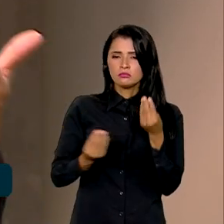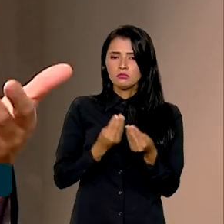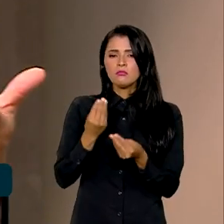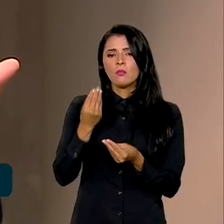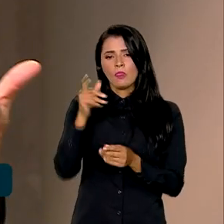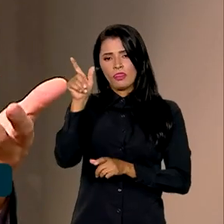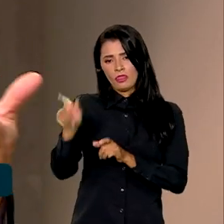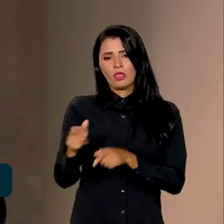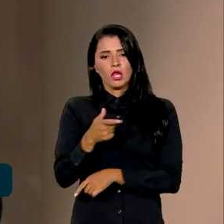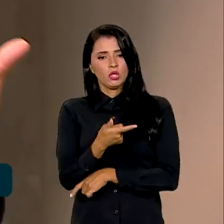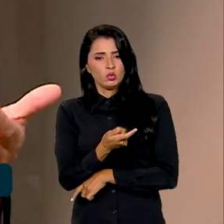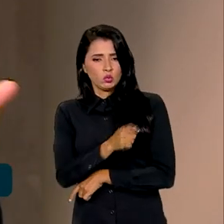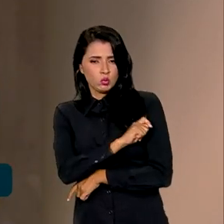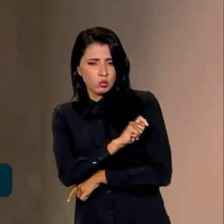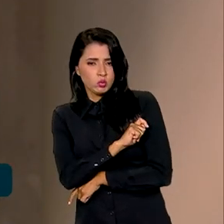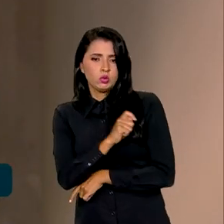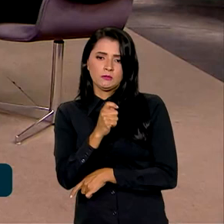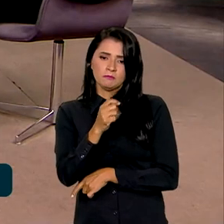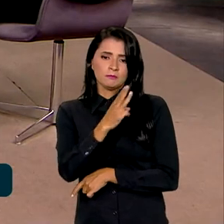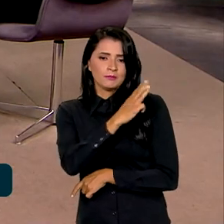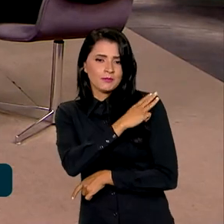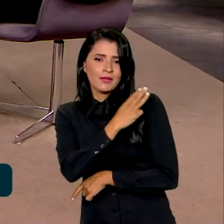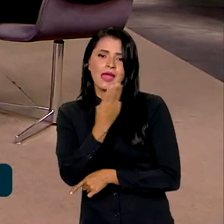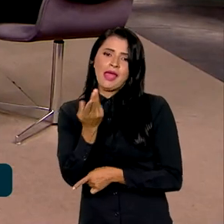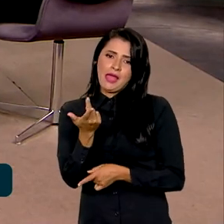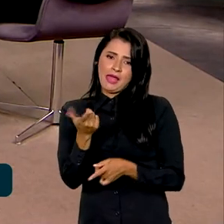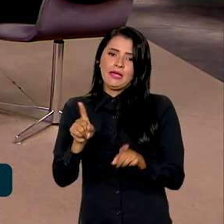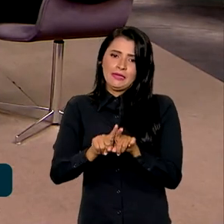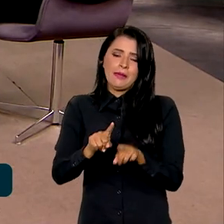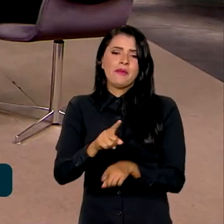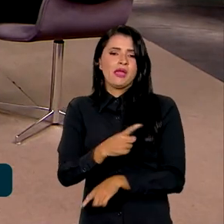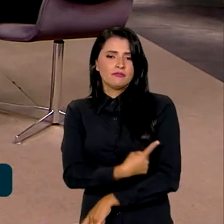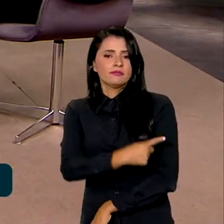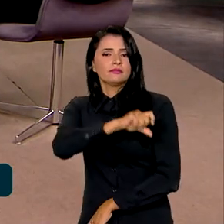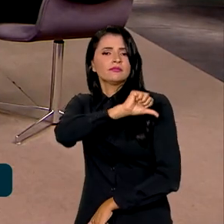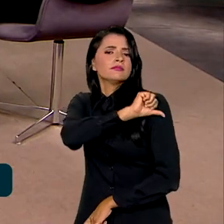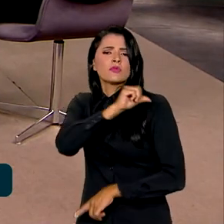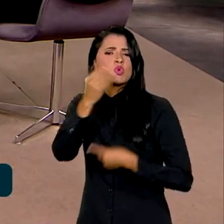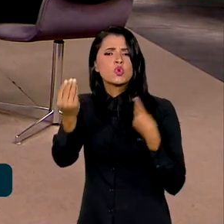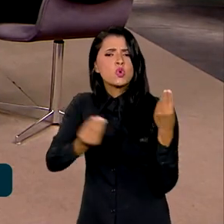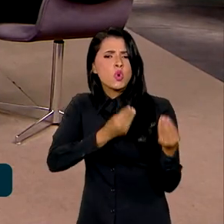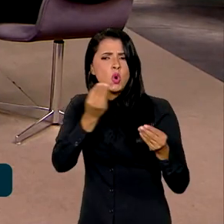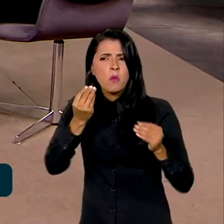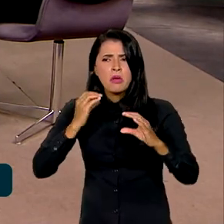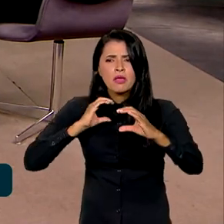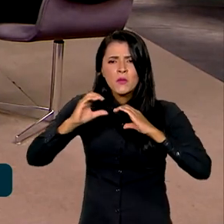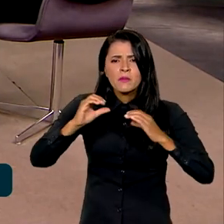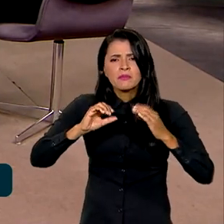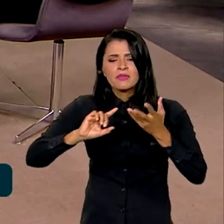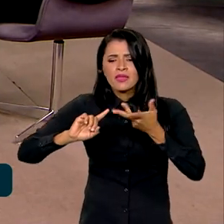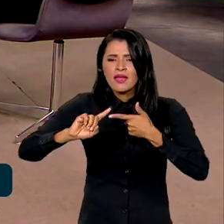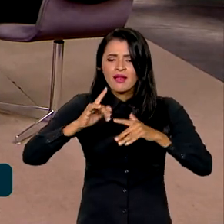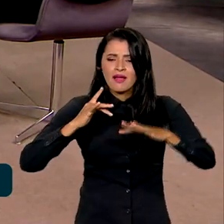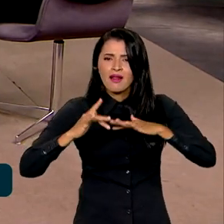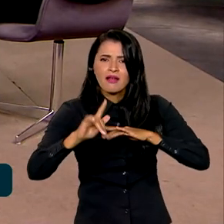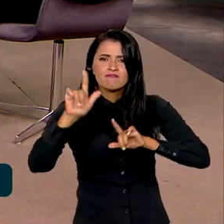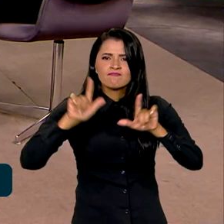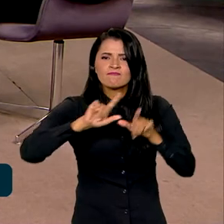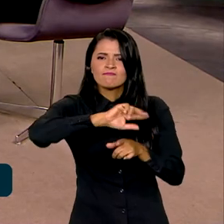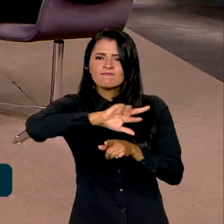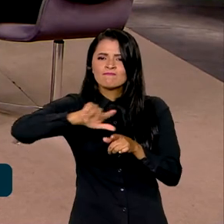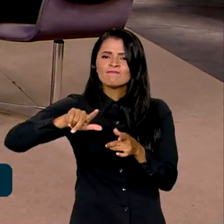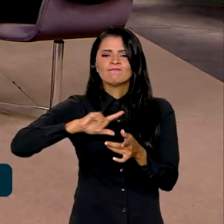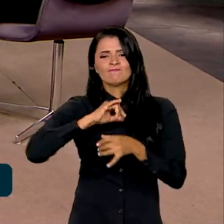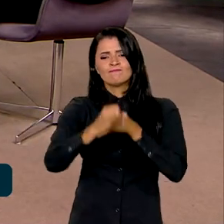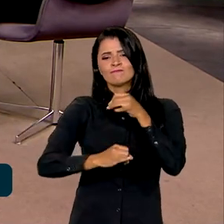estudantes de ensino médio ou de educação, de ensino fundamental, estão lidando com os meios de comunicação e as novas tecnologias e